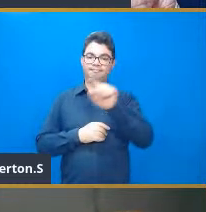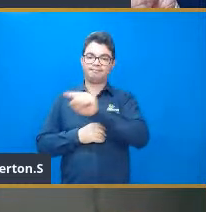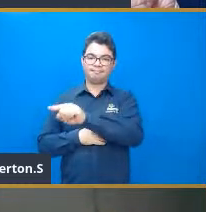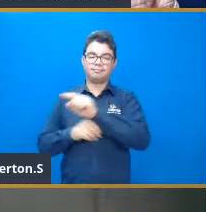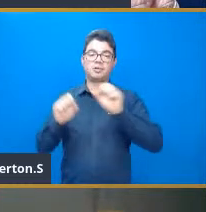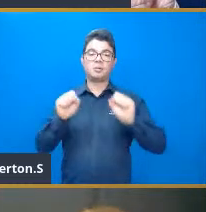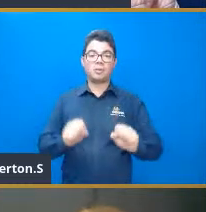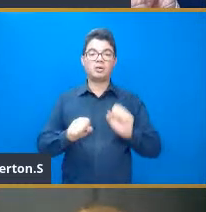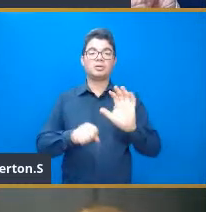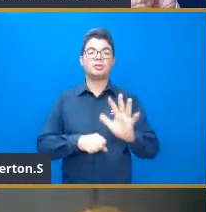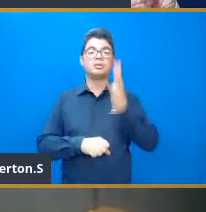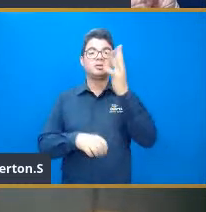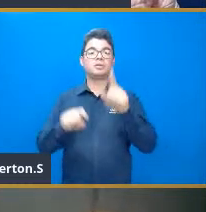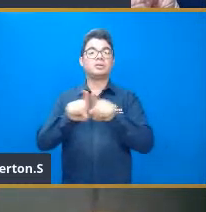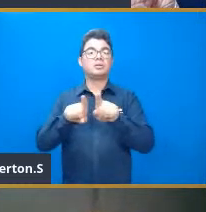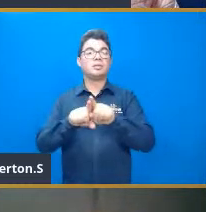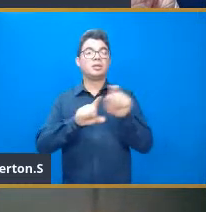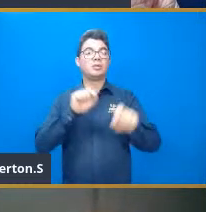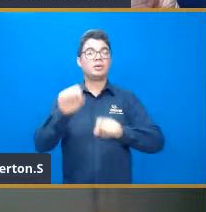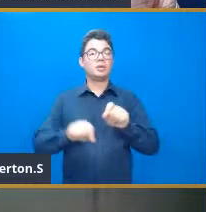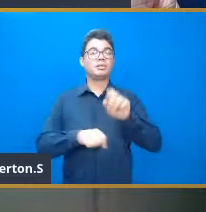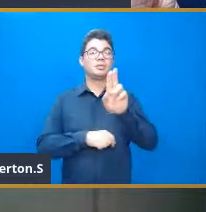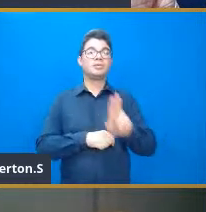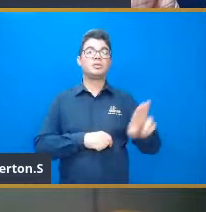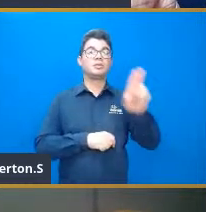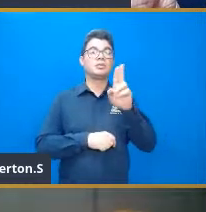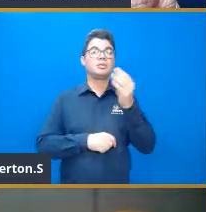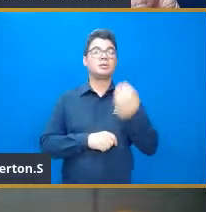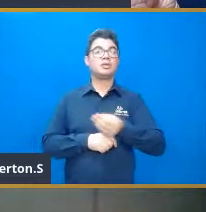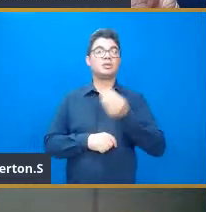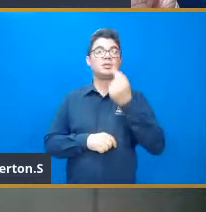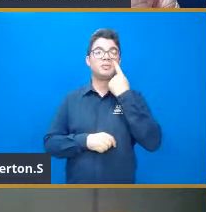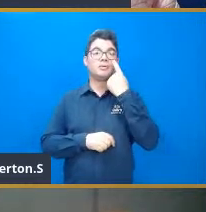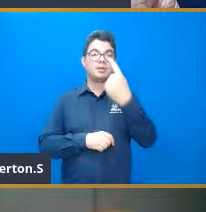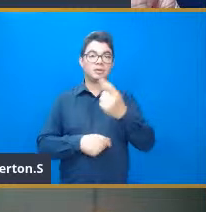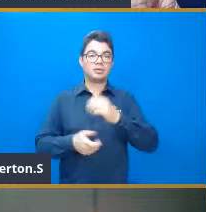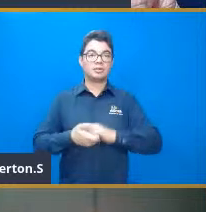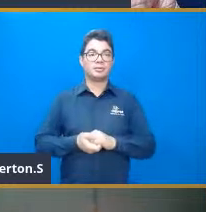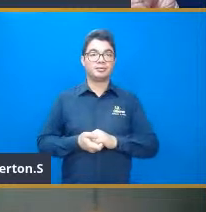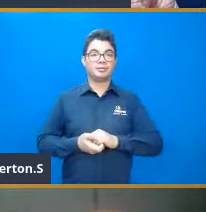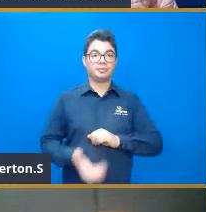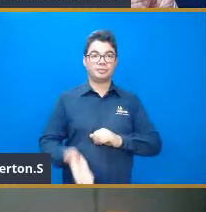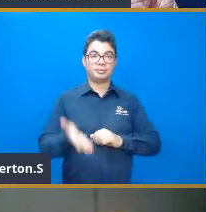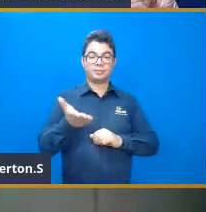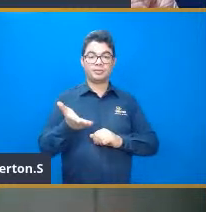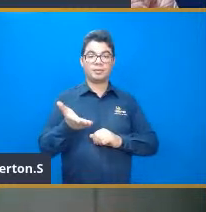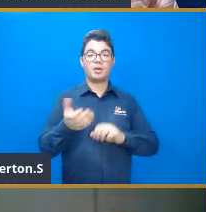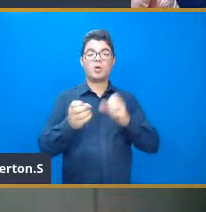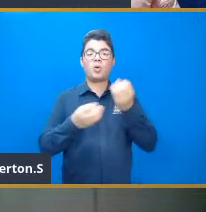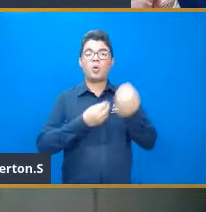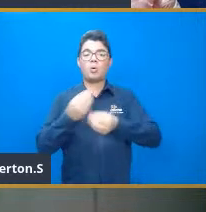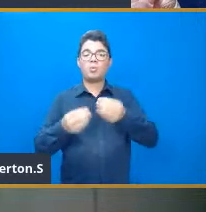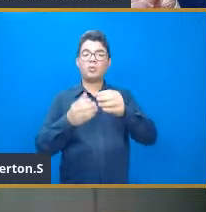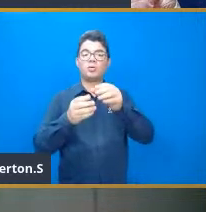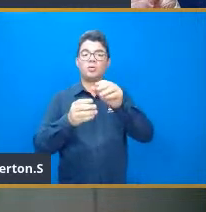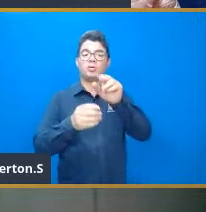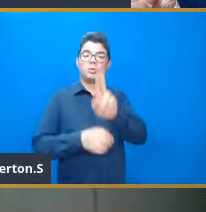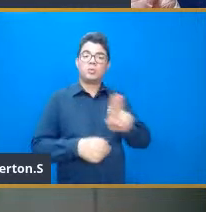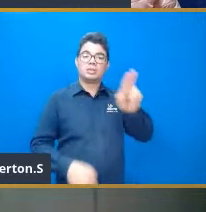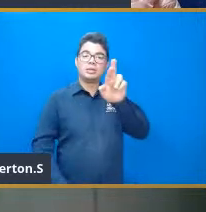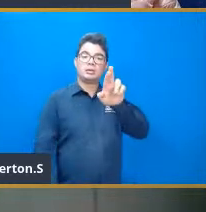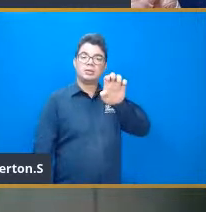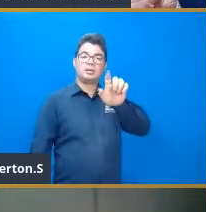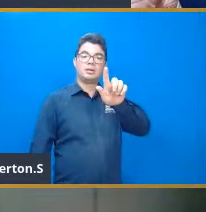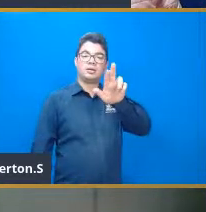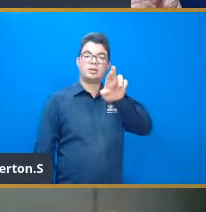seguinte, né, quanto é que a gente sabe que nós vamos utilizar a interpolação, quando é que nós vamos utilizar uma regressão? Bom, depende dos dados, depende